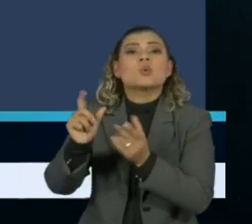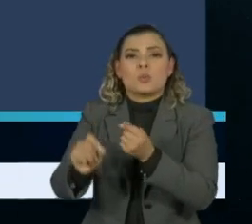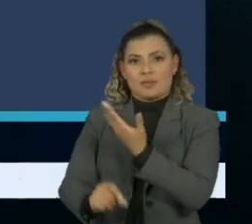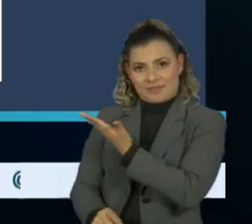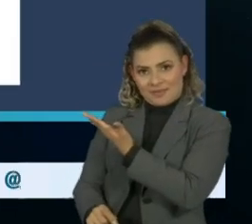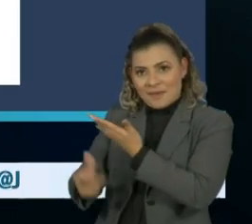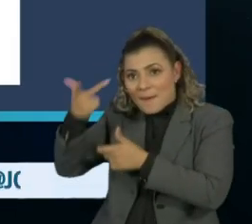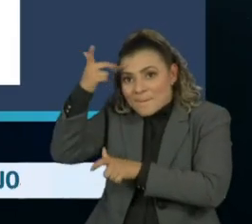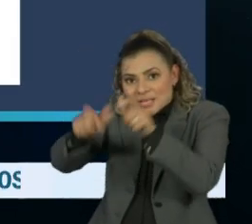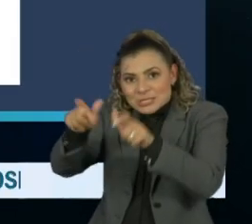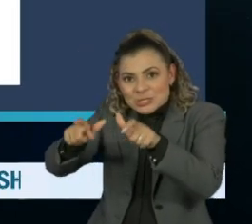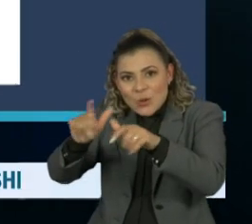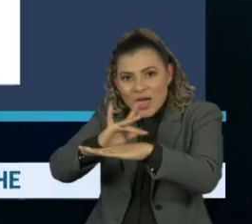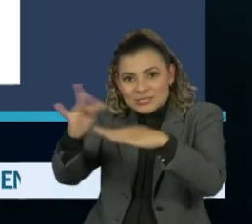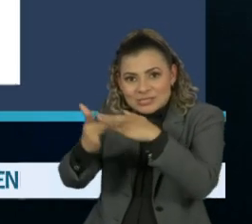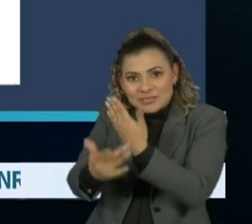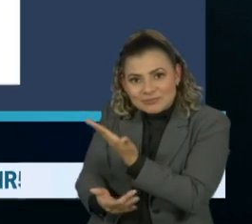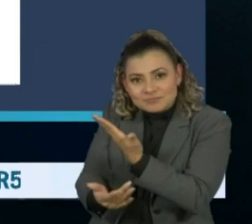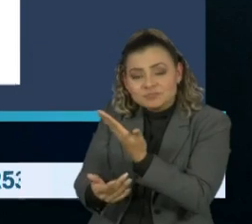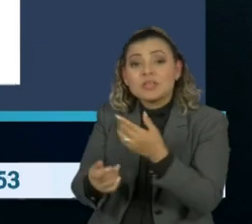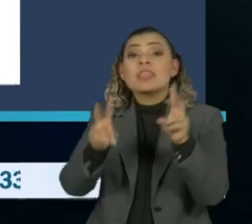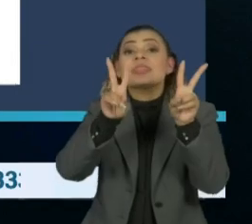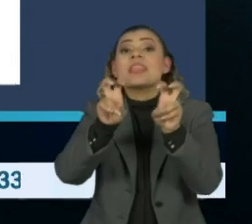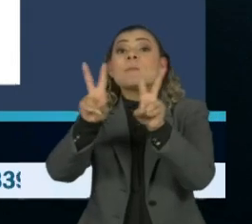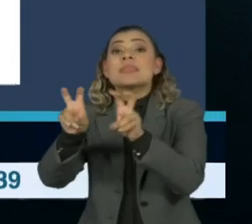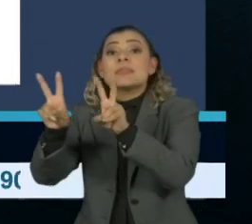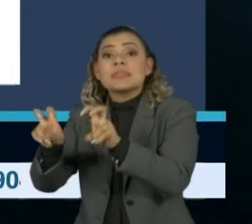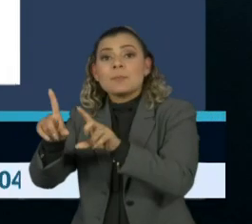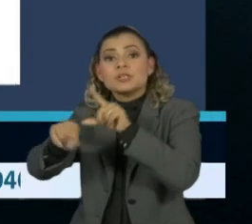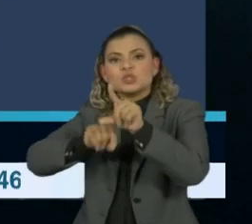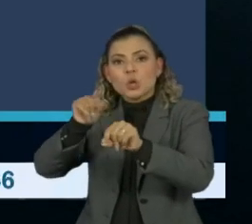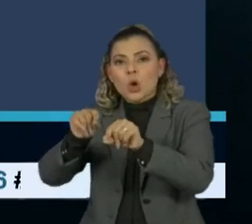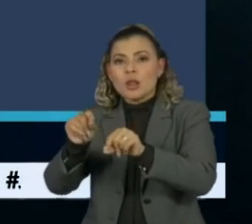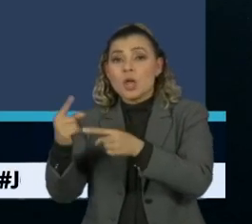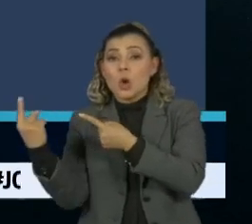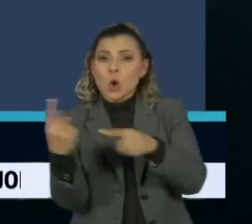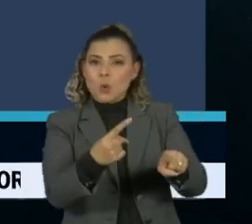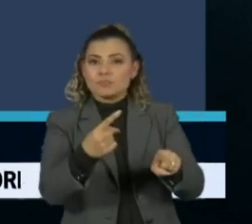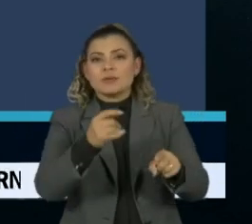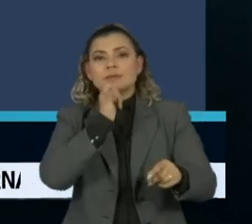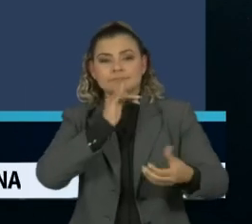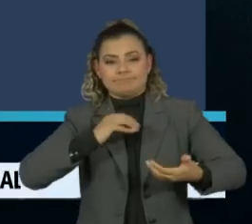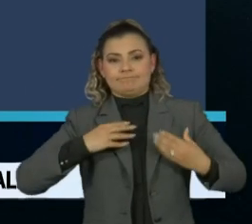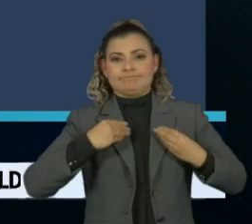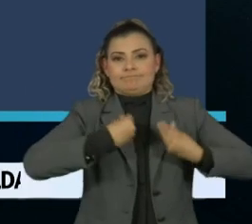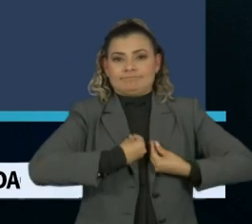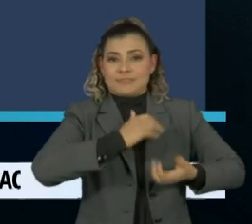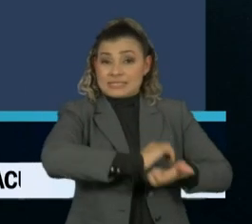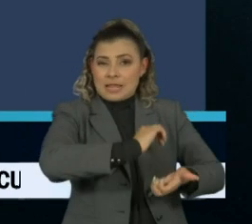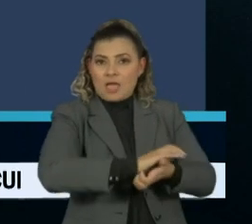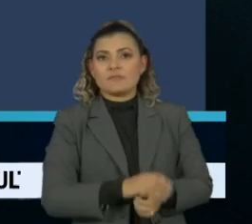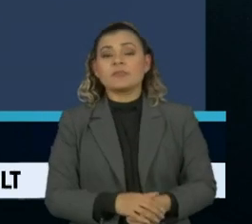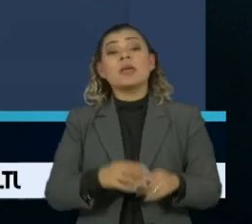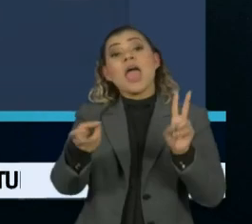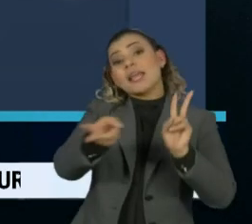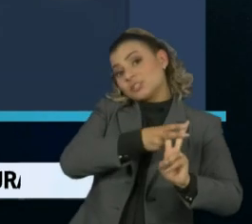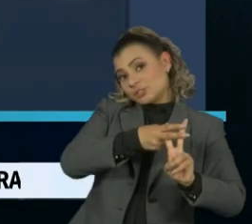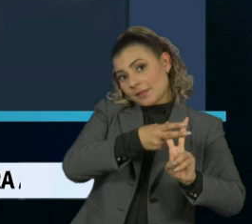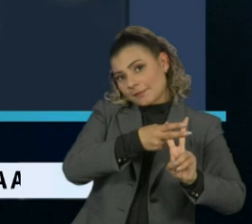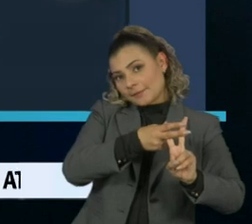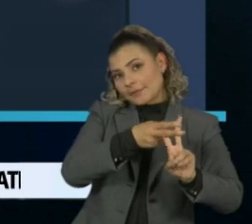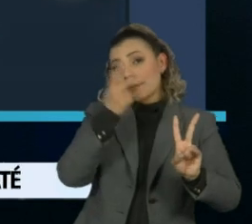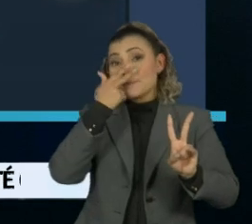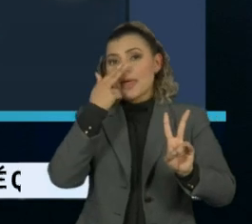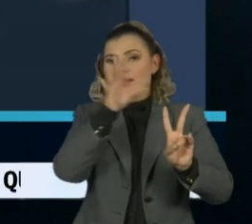Os donos destes perfis selecionam um tema, no caso, um ataque a um ministro do Supremo. É criada, então, uma hashtag, espécie de